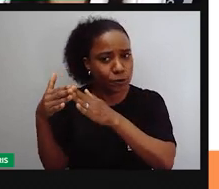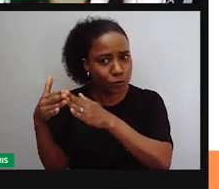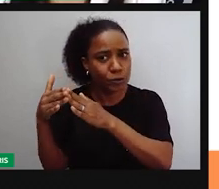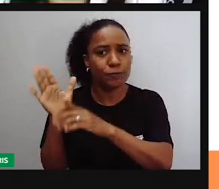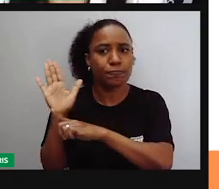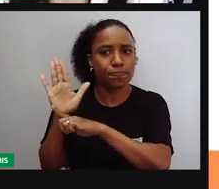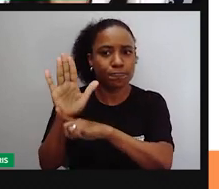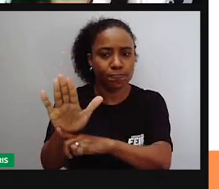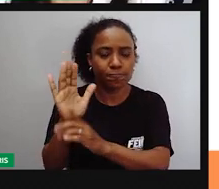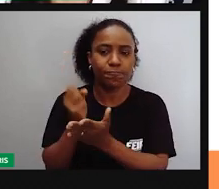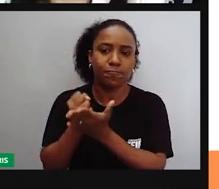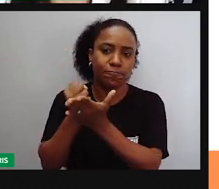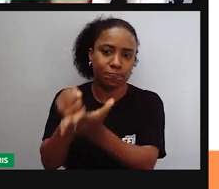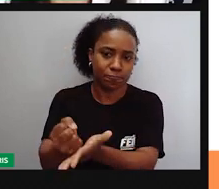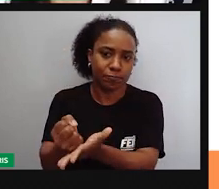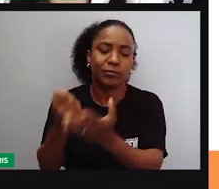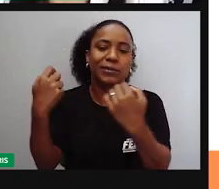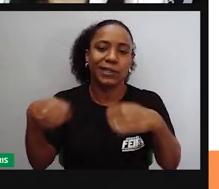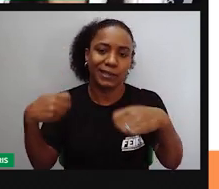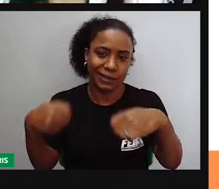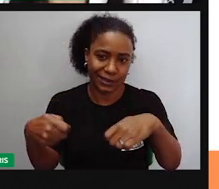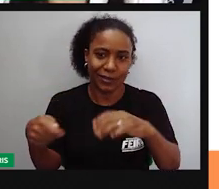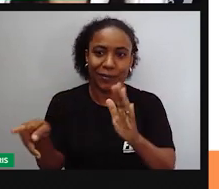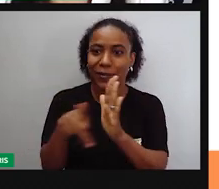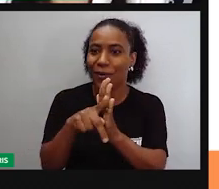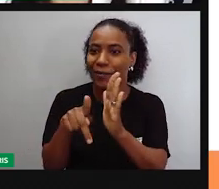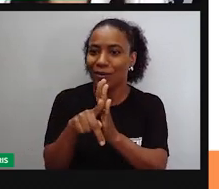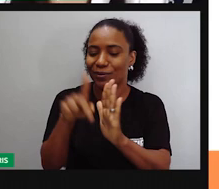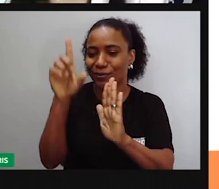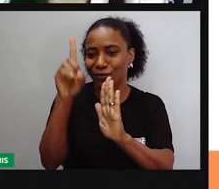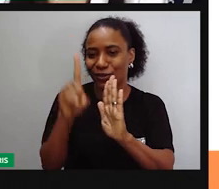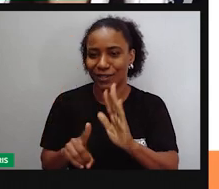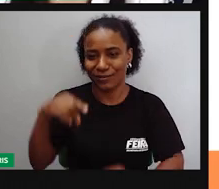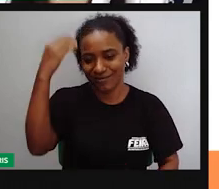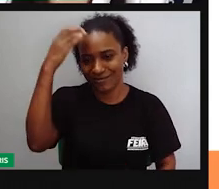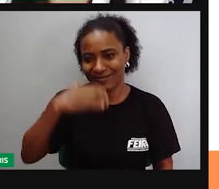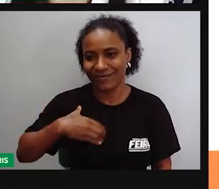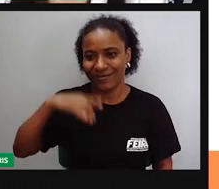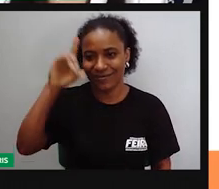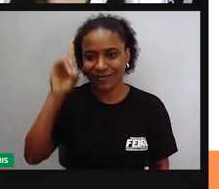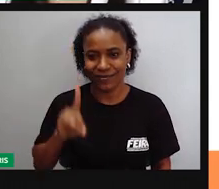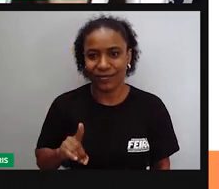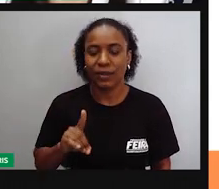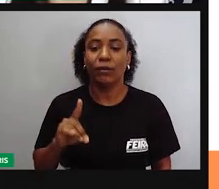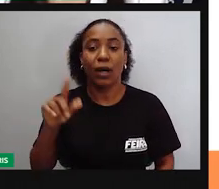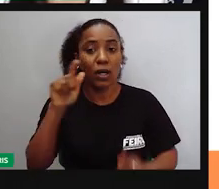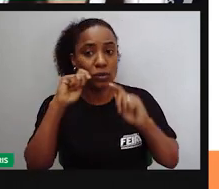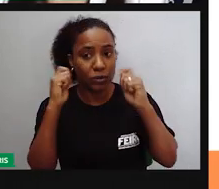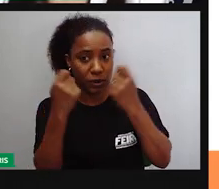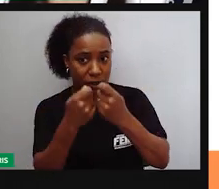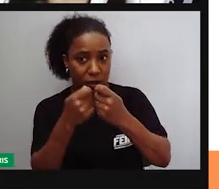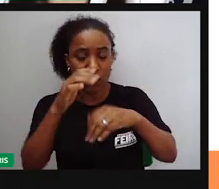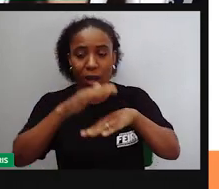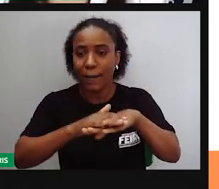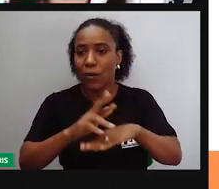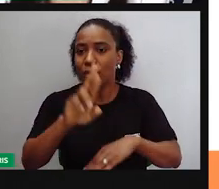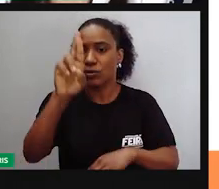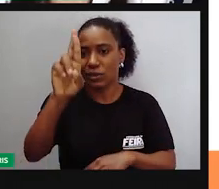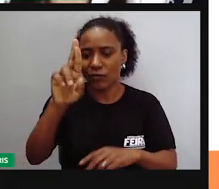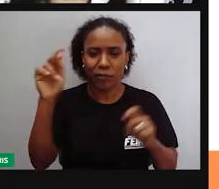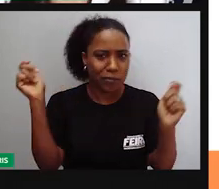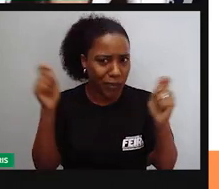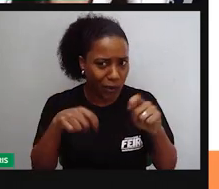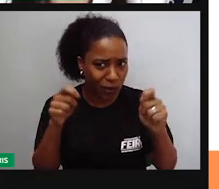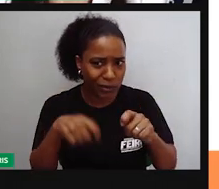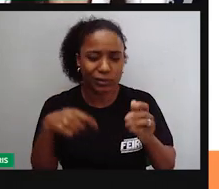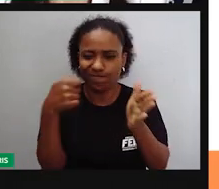dia do cidadão. Então, as associações têm essa função, né? De buscar, de correr atrás. De procurar